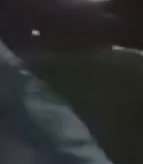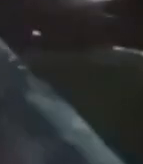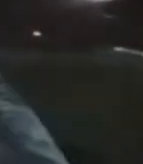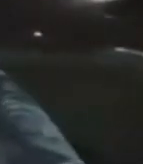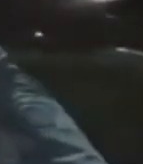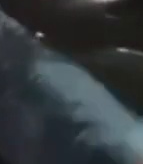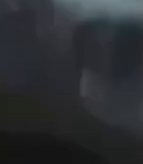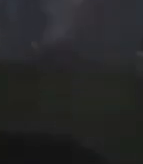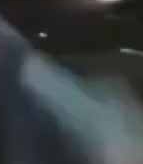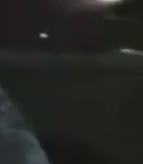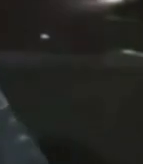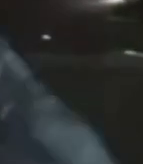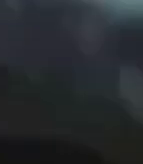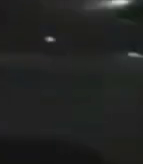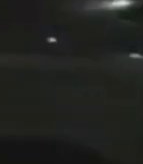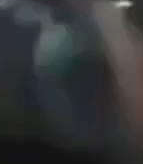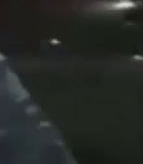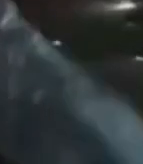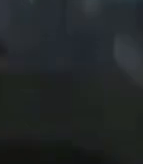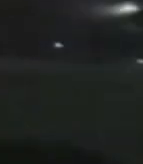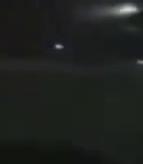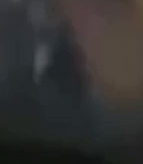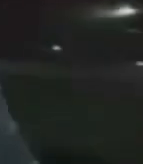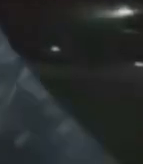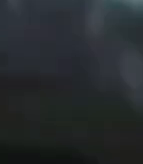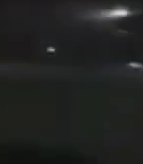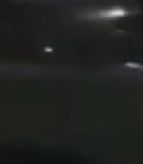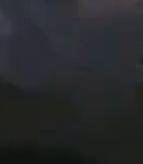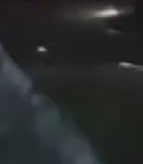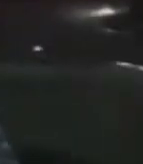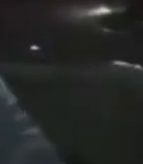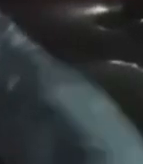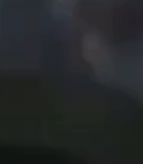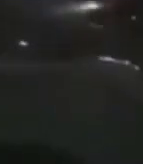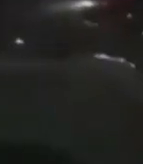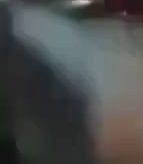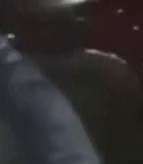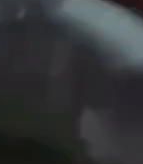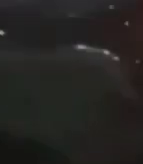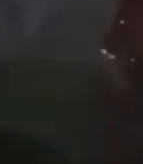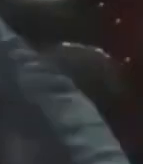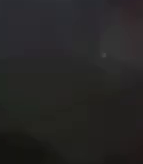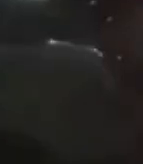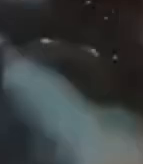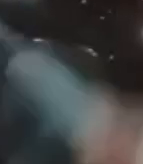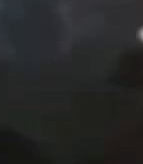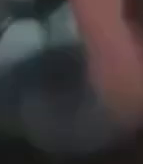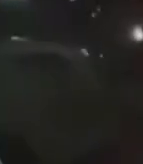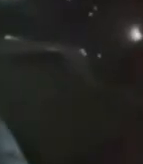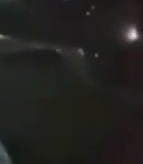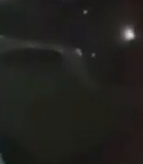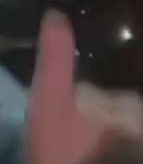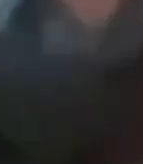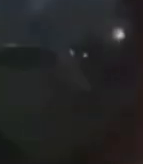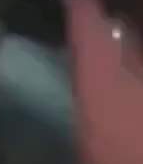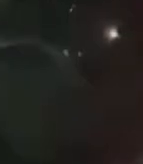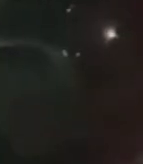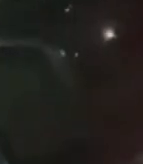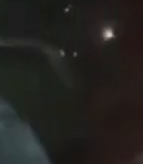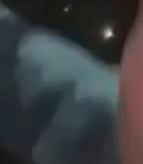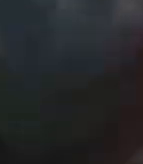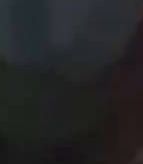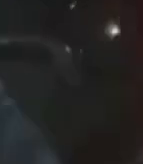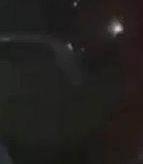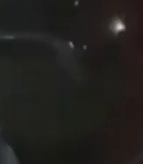nos ajudem. Barra Velha, Penha, Pissarras, Navegantes, não pode mais ficar assim. Por